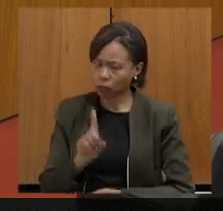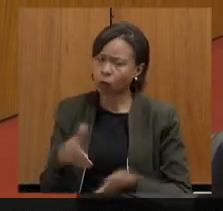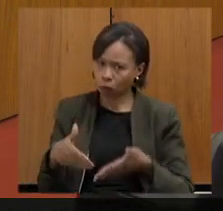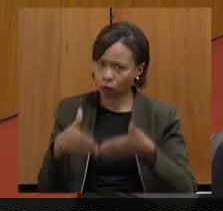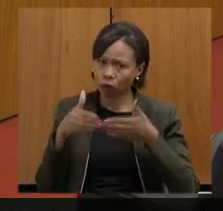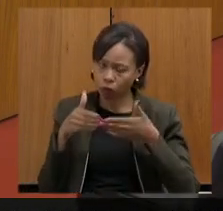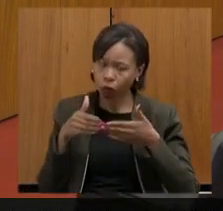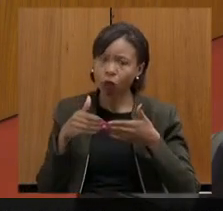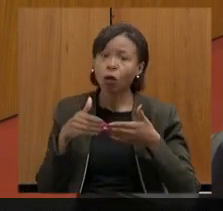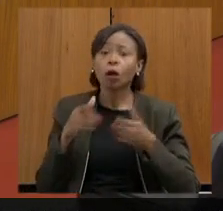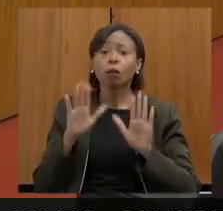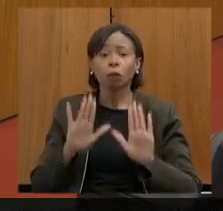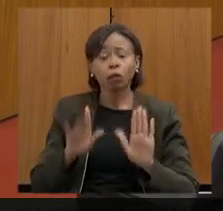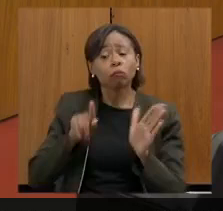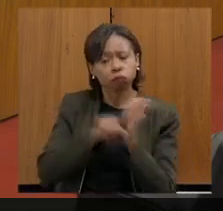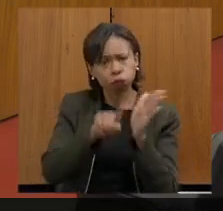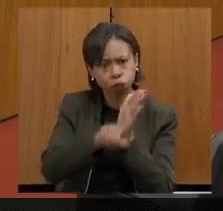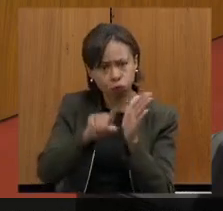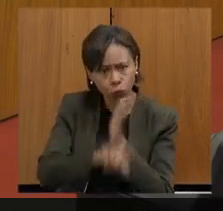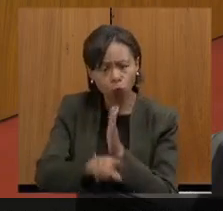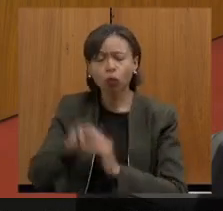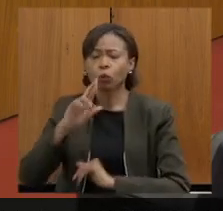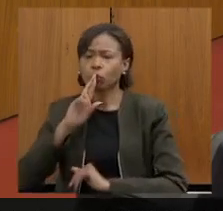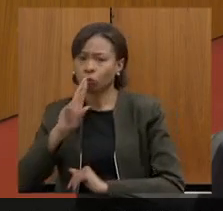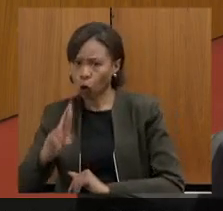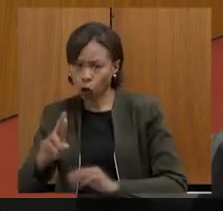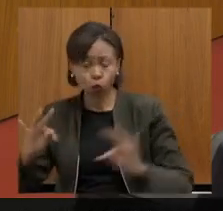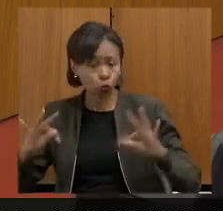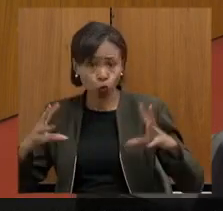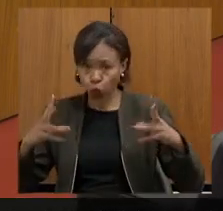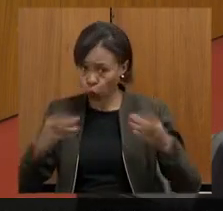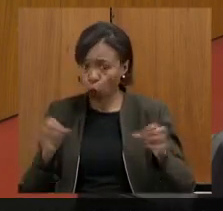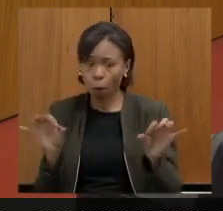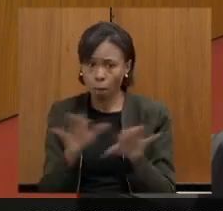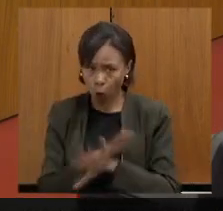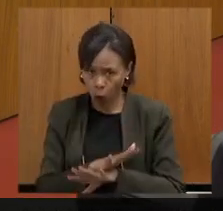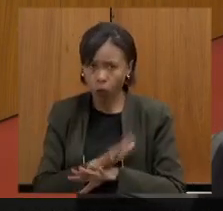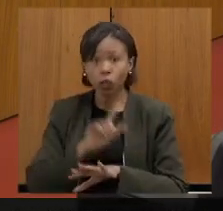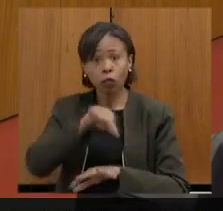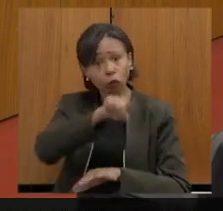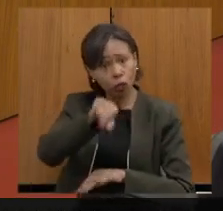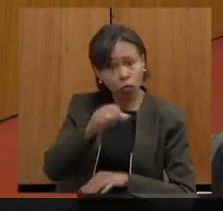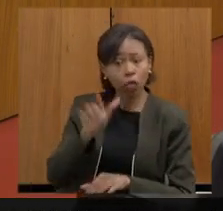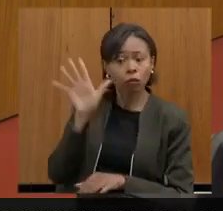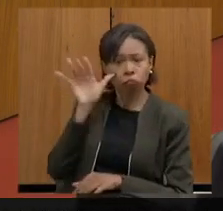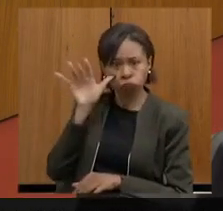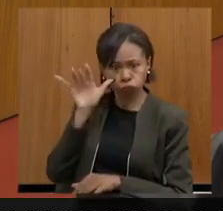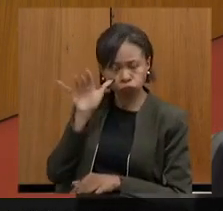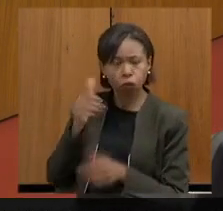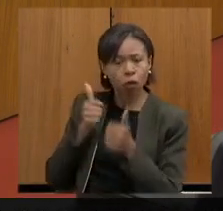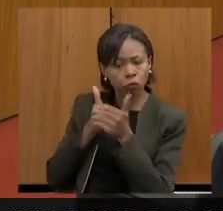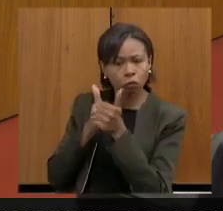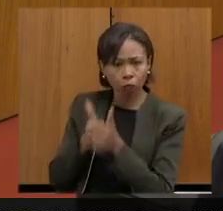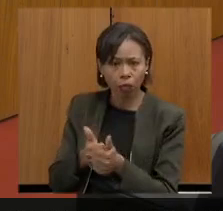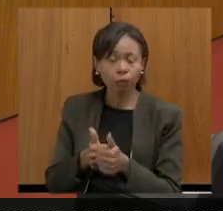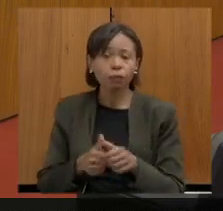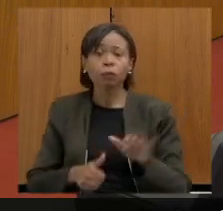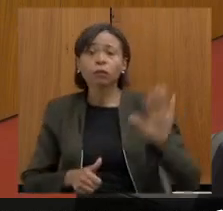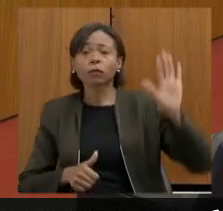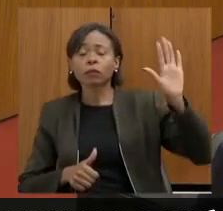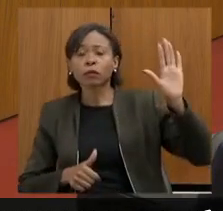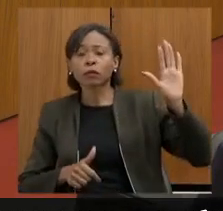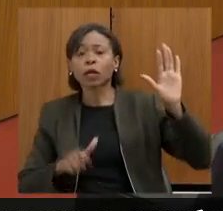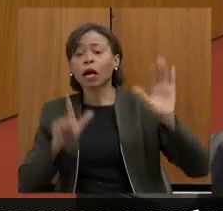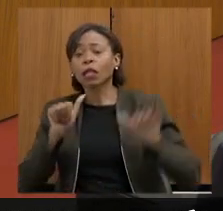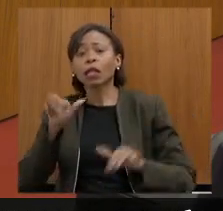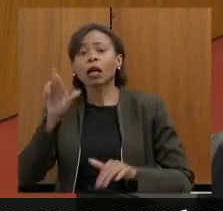tenhamos todas as perguntas, todas as respostas, e que todo mundo possa acompanhar as perguntas feitas por cada um e as respostas